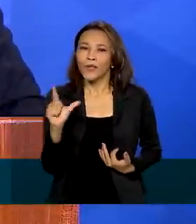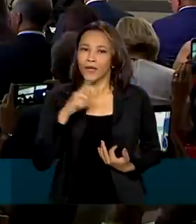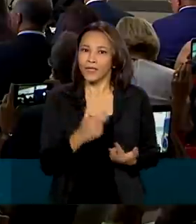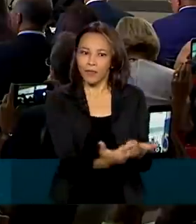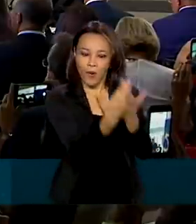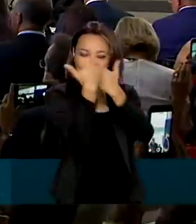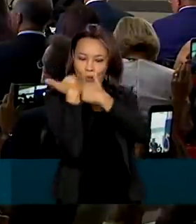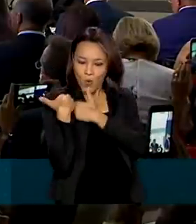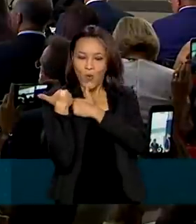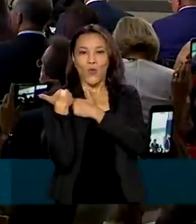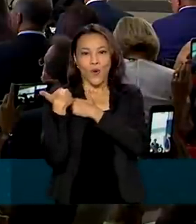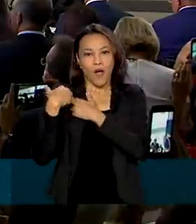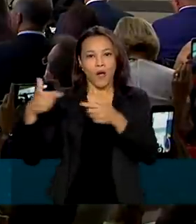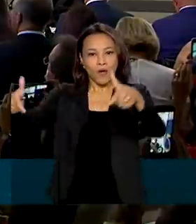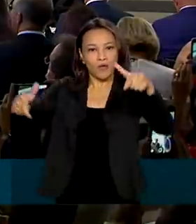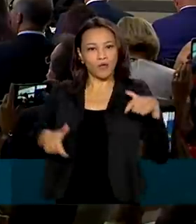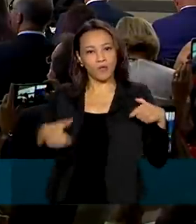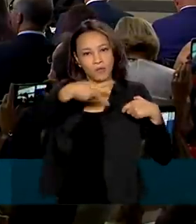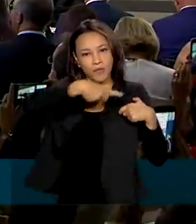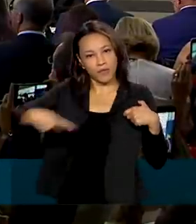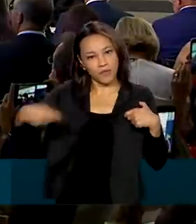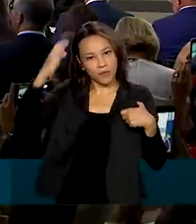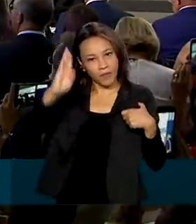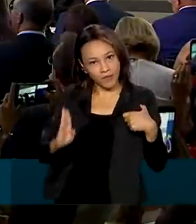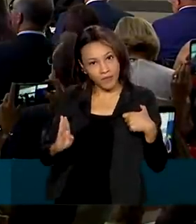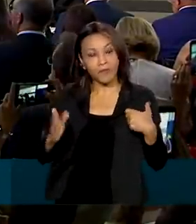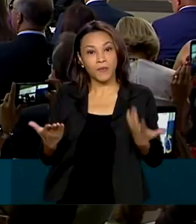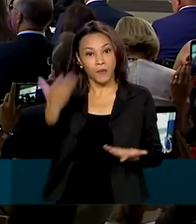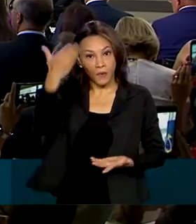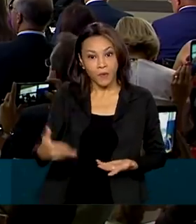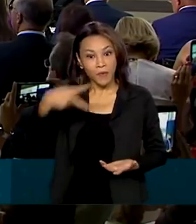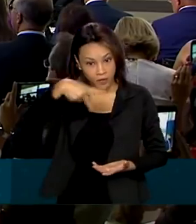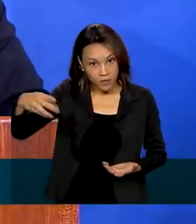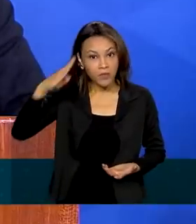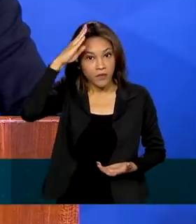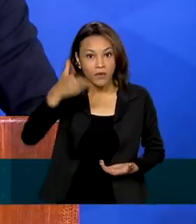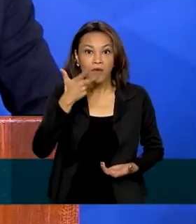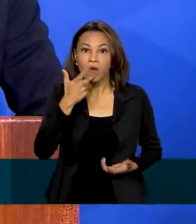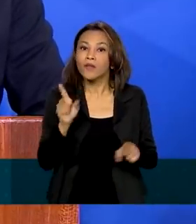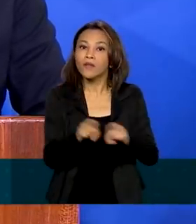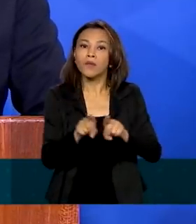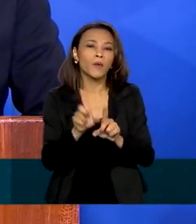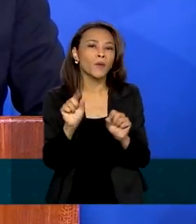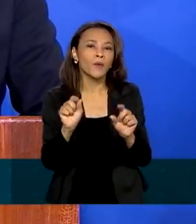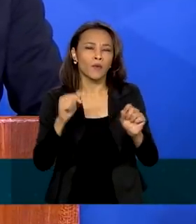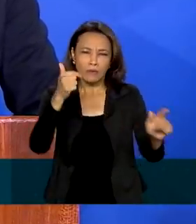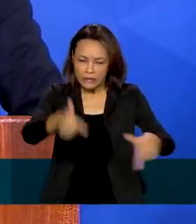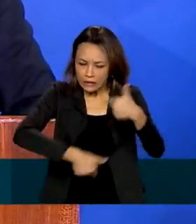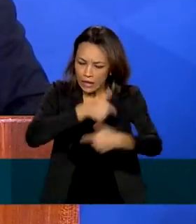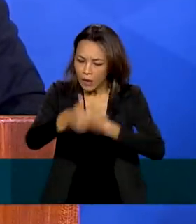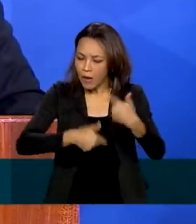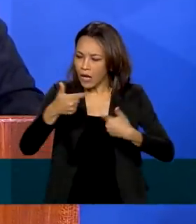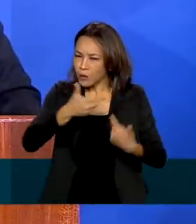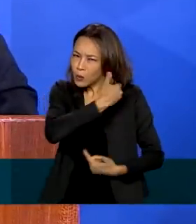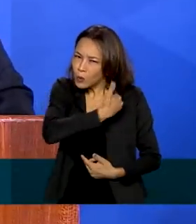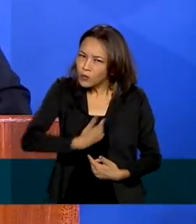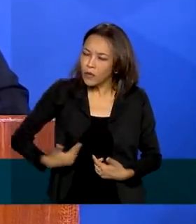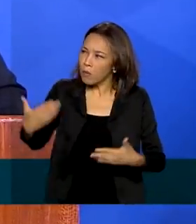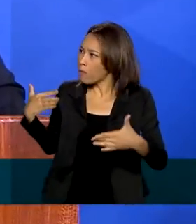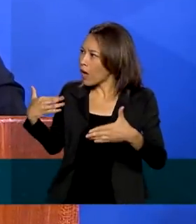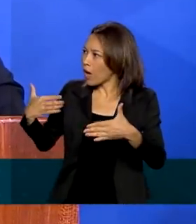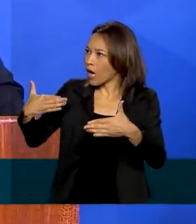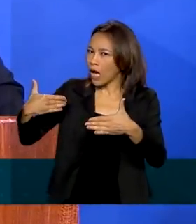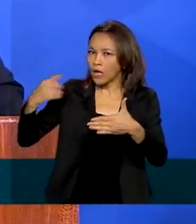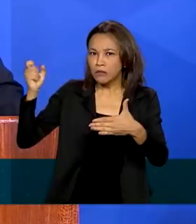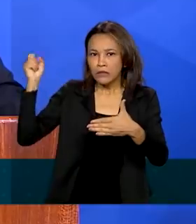missão ao assumir a presidência da República. Jair Bolsonaro também destacou o trabalho de todo o governo durante as